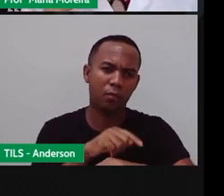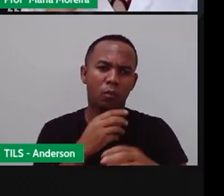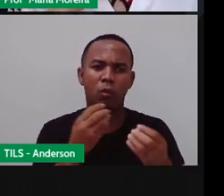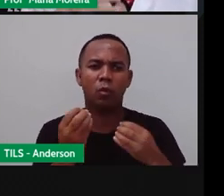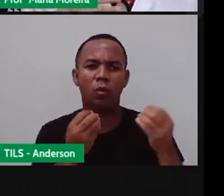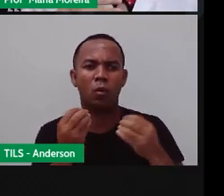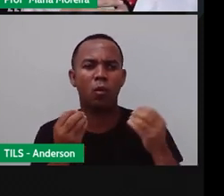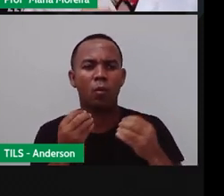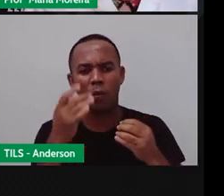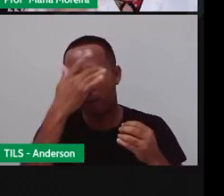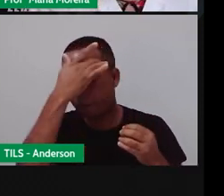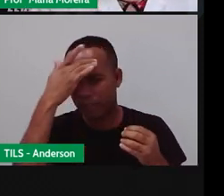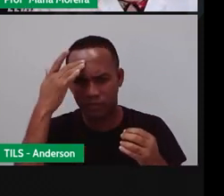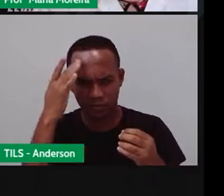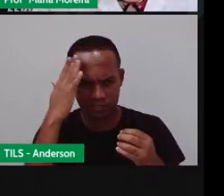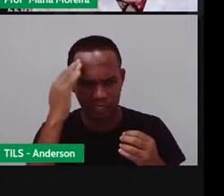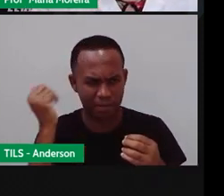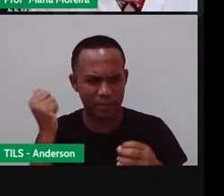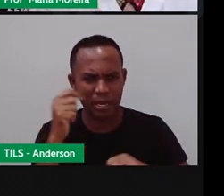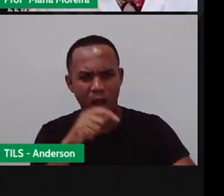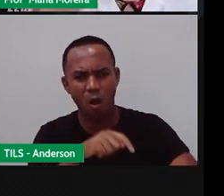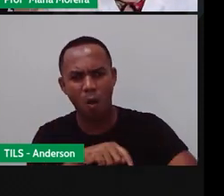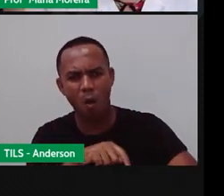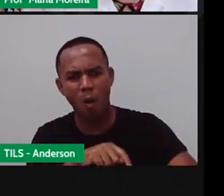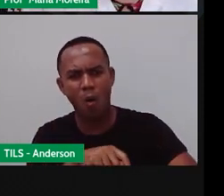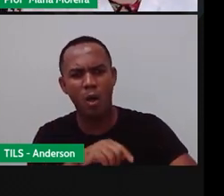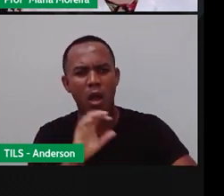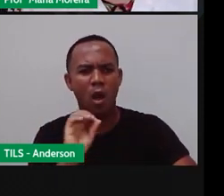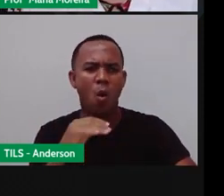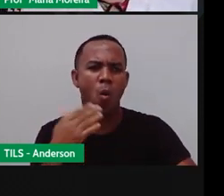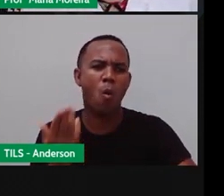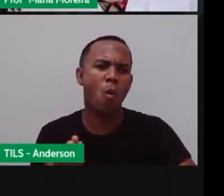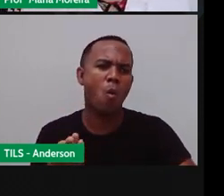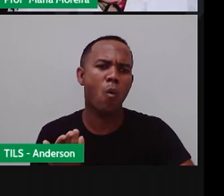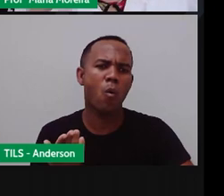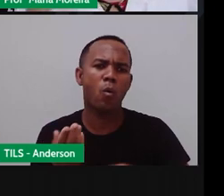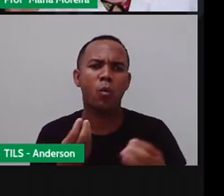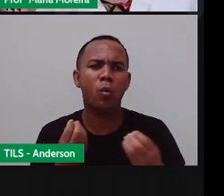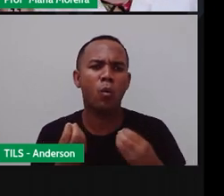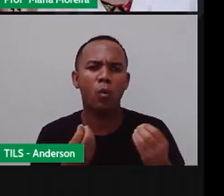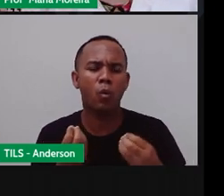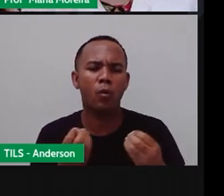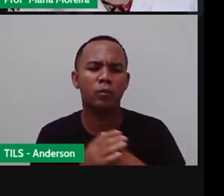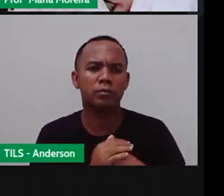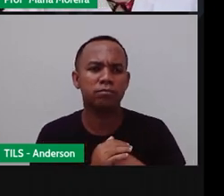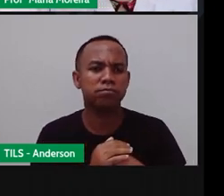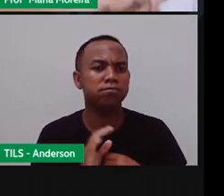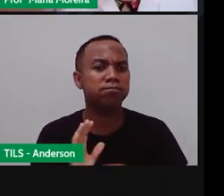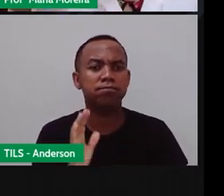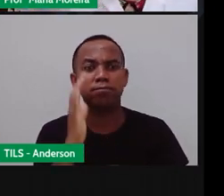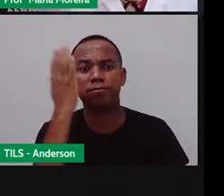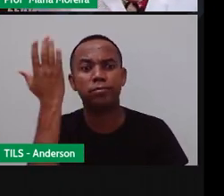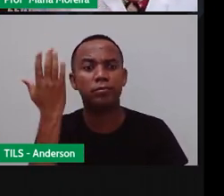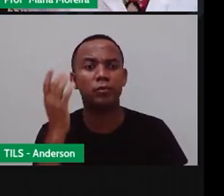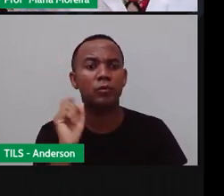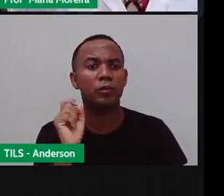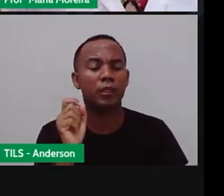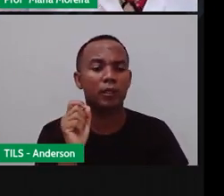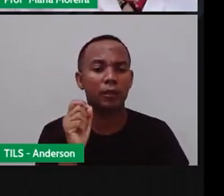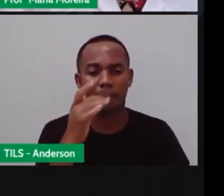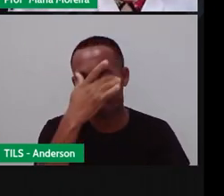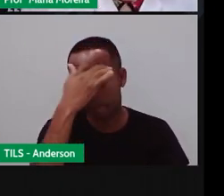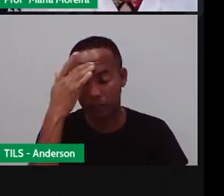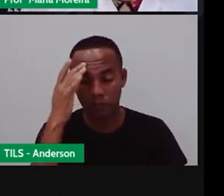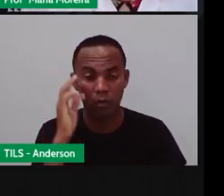as pessoas sabiam o horário, o momento de colheta, o que é que acontecia? As pessoas olhavam o quê?